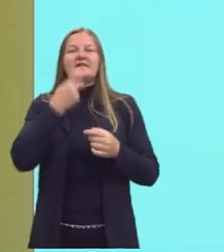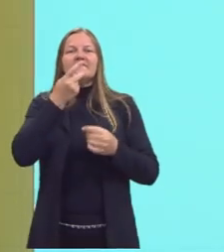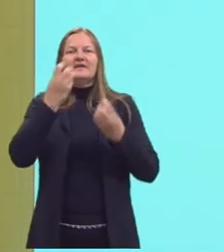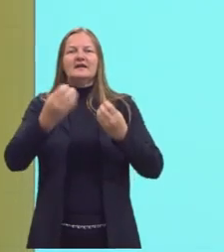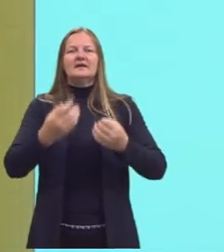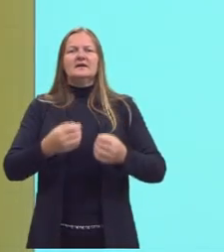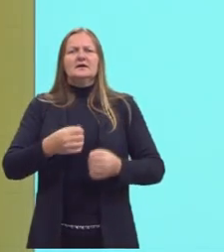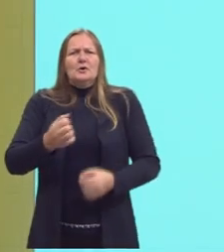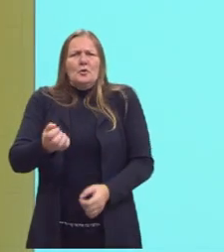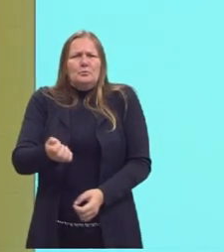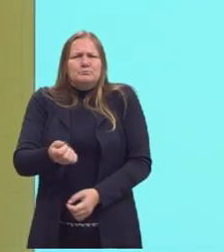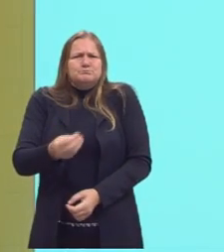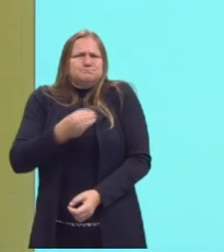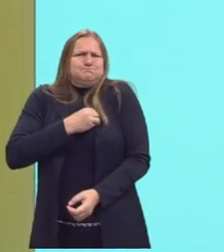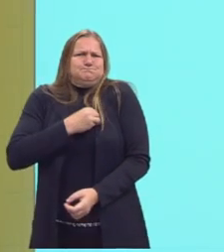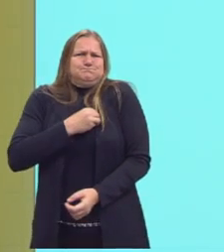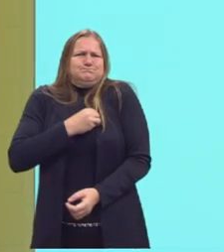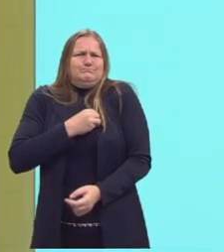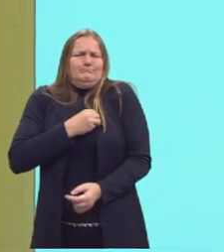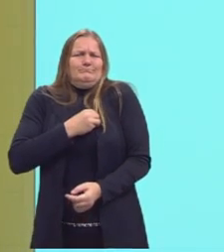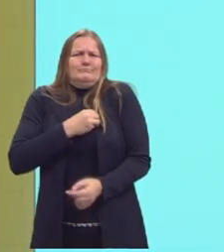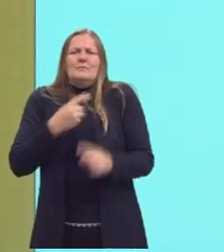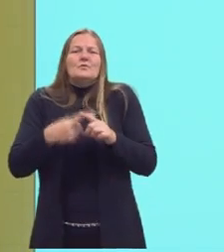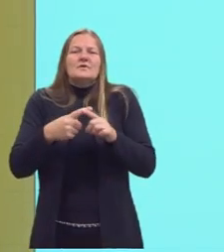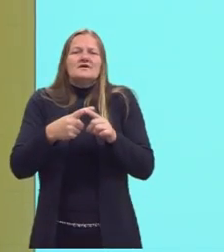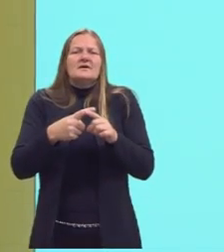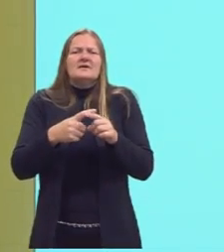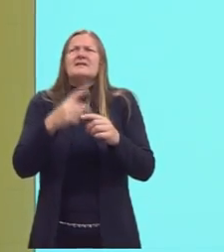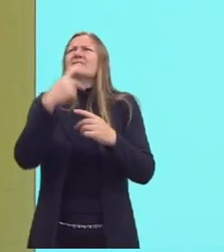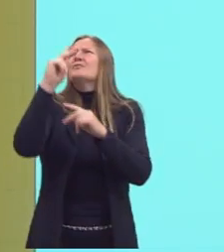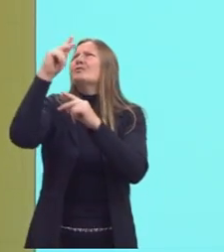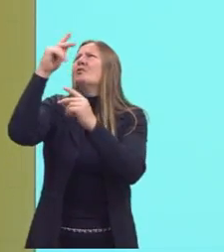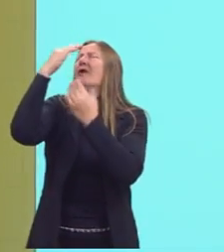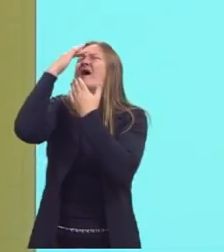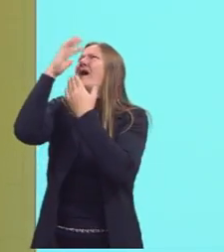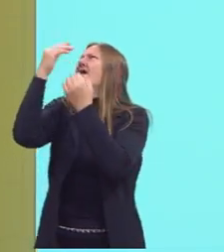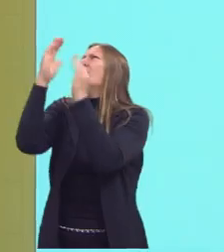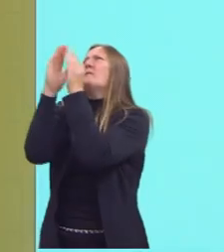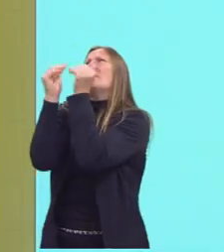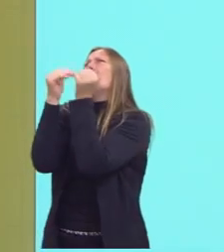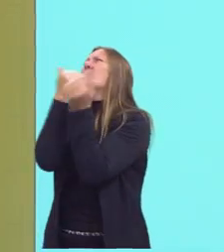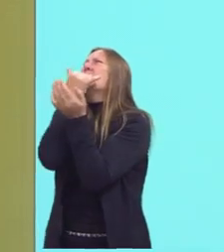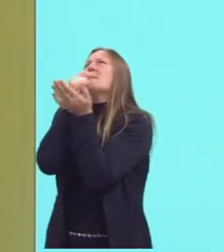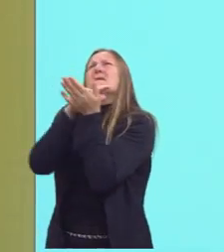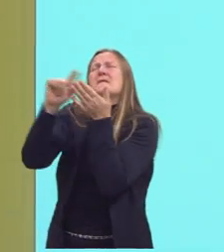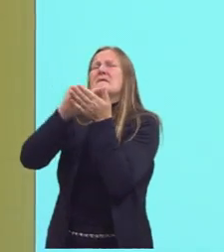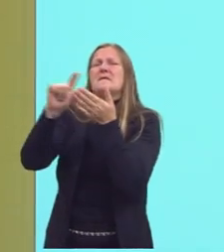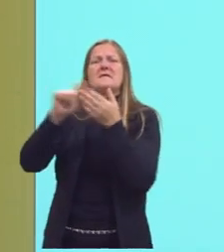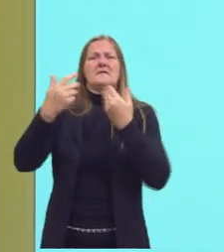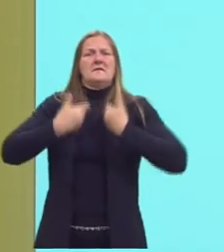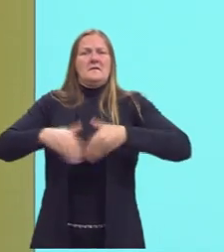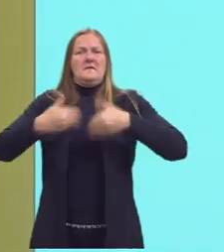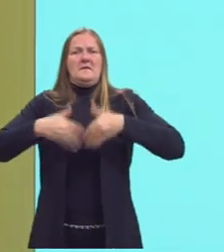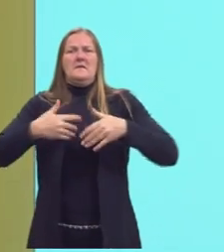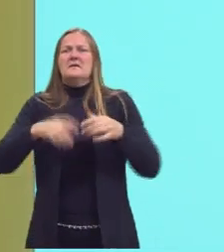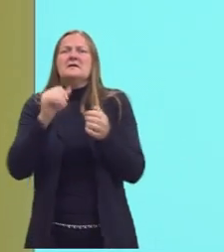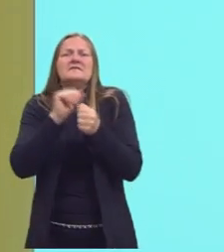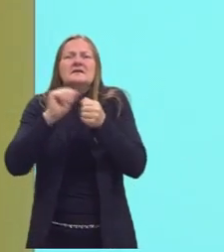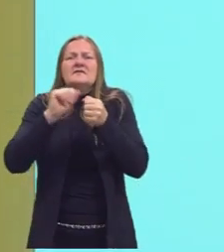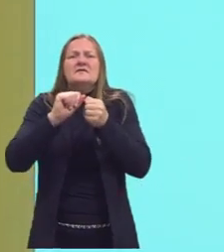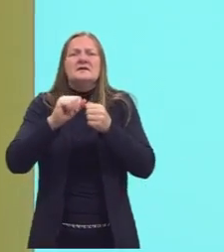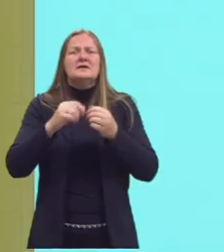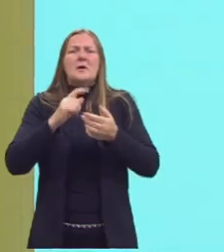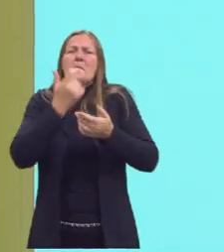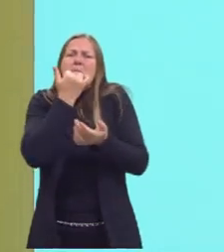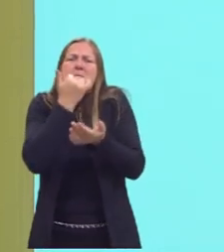Pequei, Senhor, mas não porquei pecado, da vossa alta clemência me despido, antes, quanto mais tenho delinquido, vos tenho a